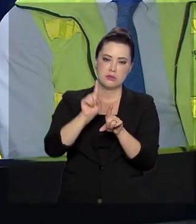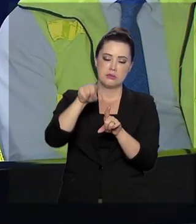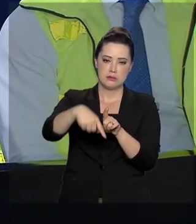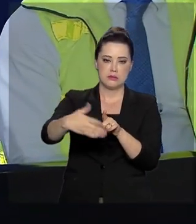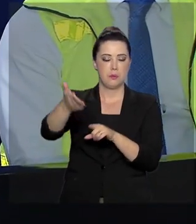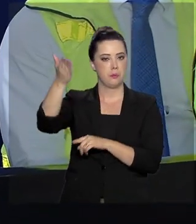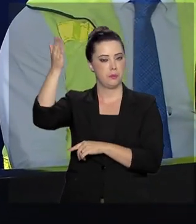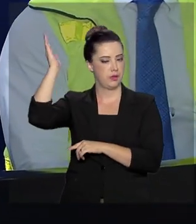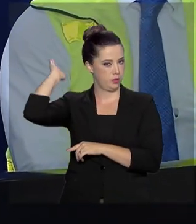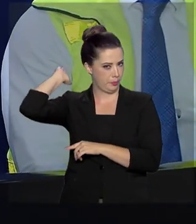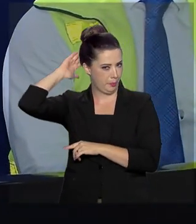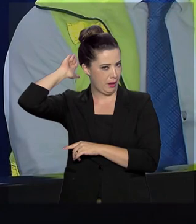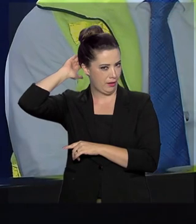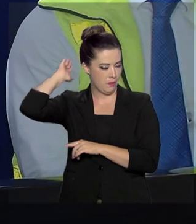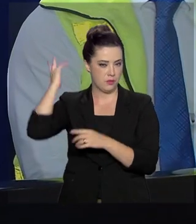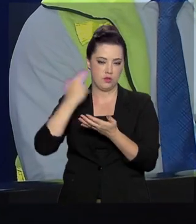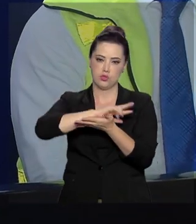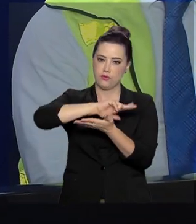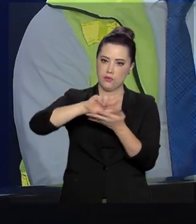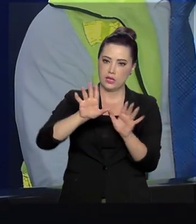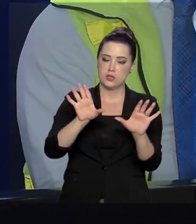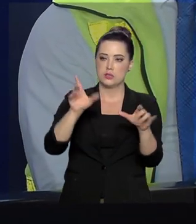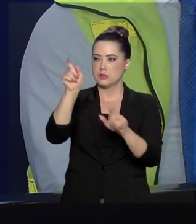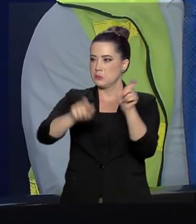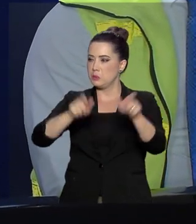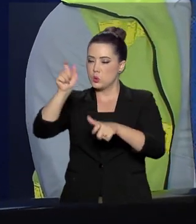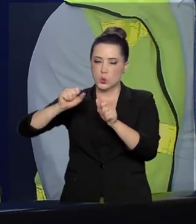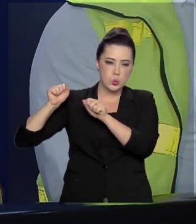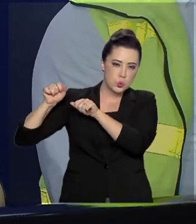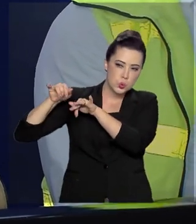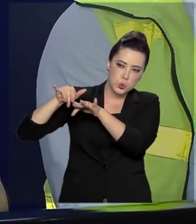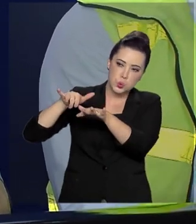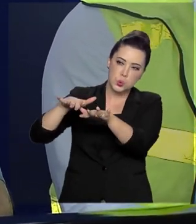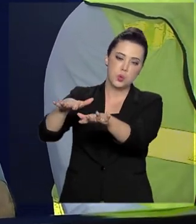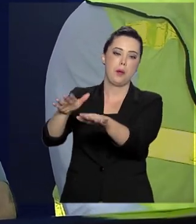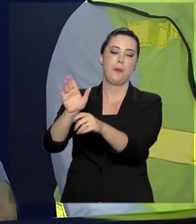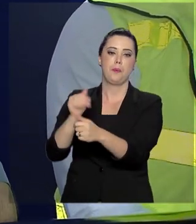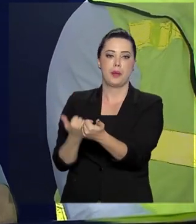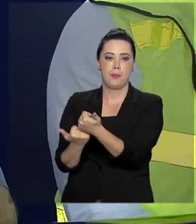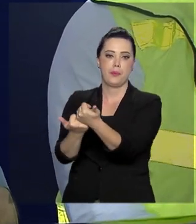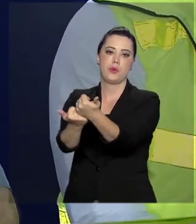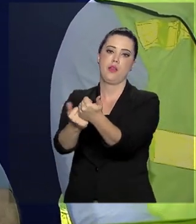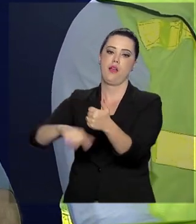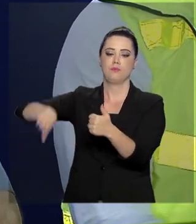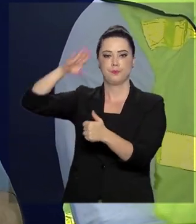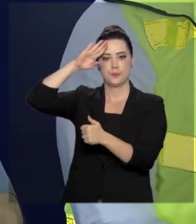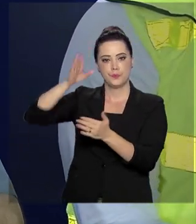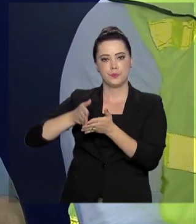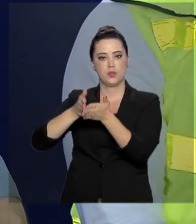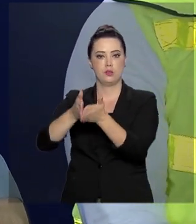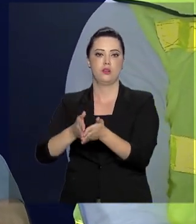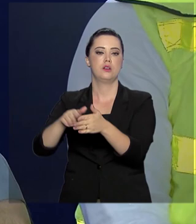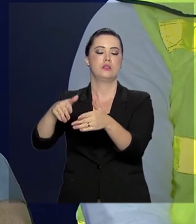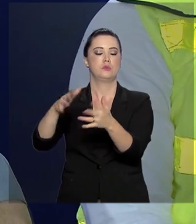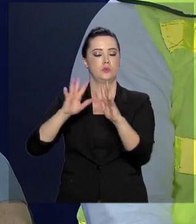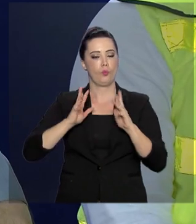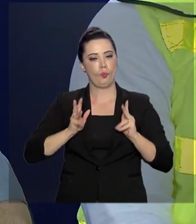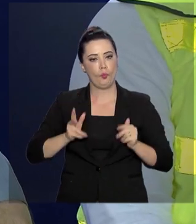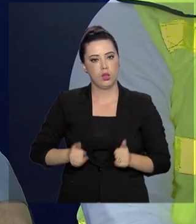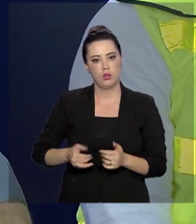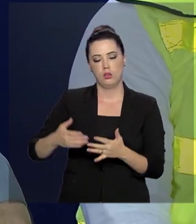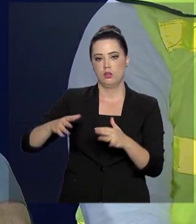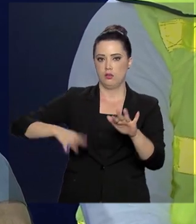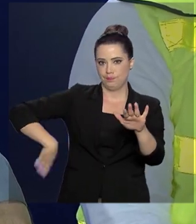Belém. Então são muitos meios de recursos humanos para auxiliar também, junto com a Marinha, nessa remoção. A aeronáutica também está